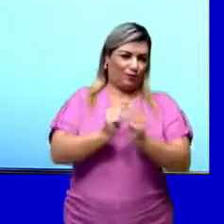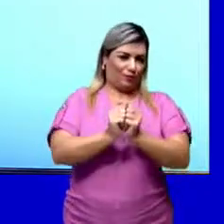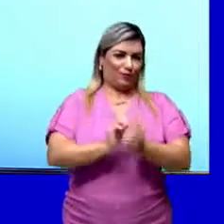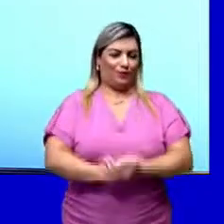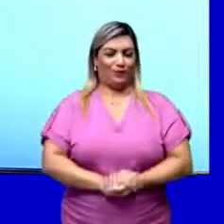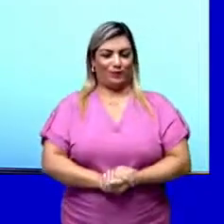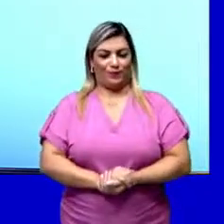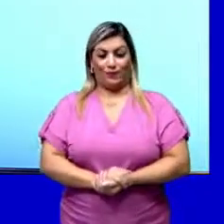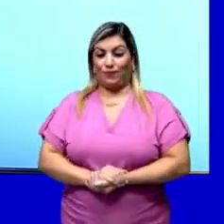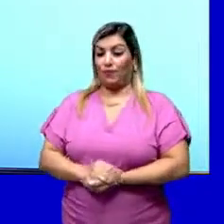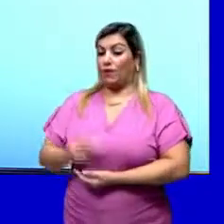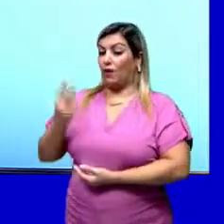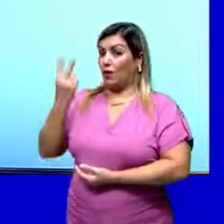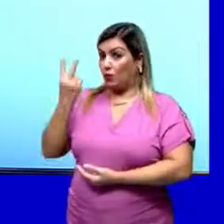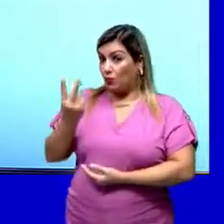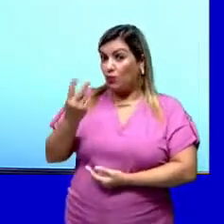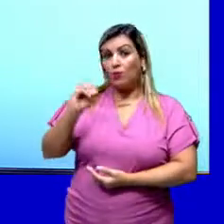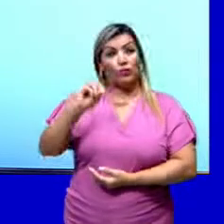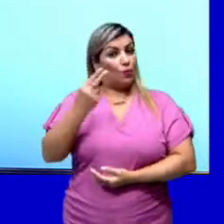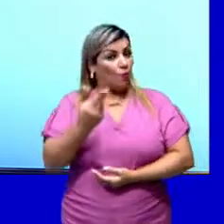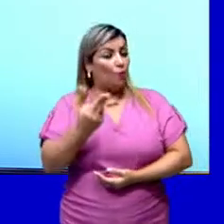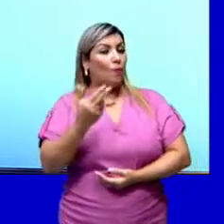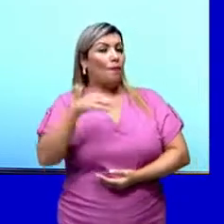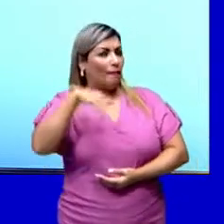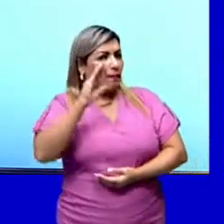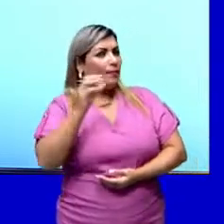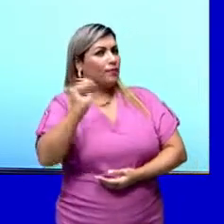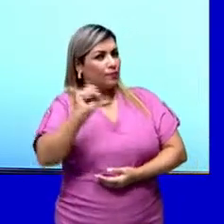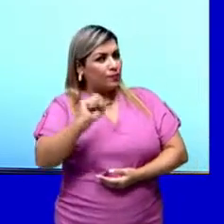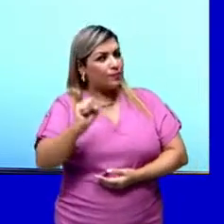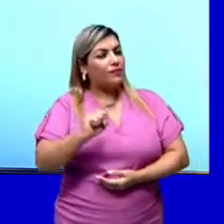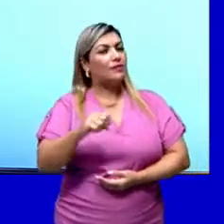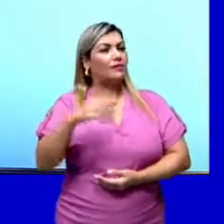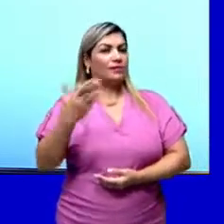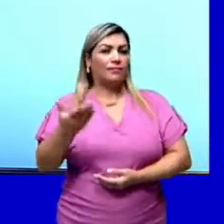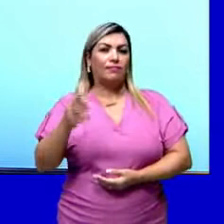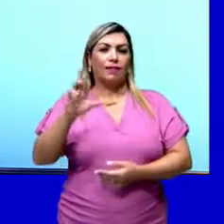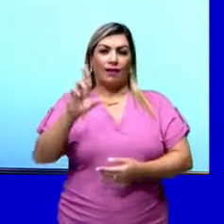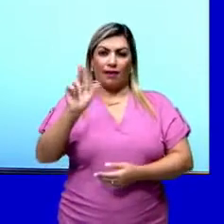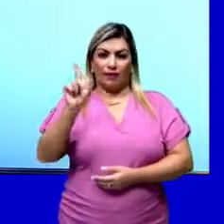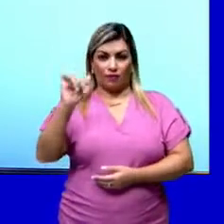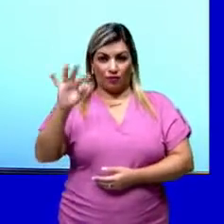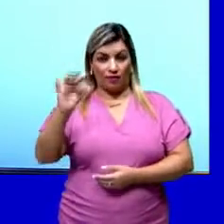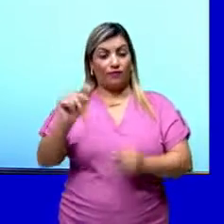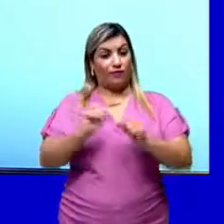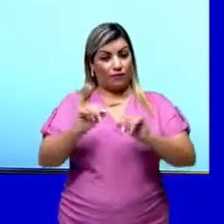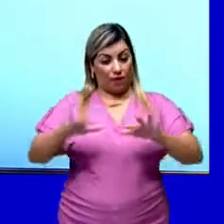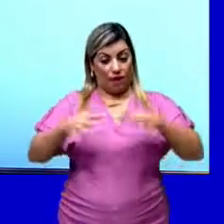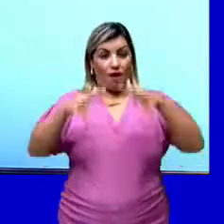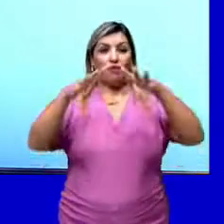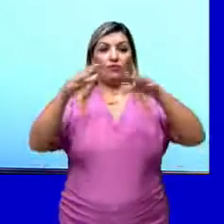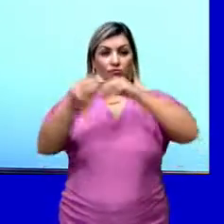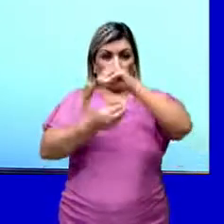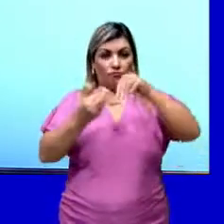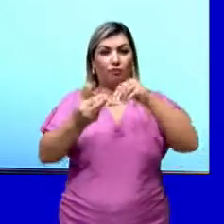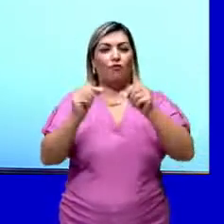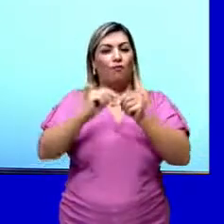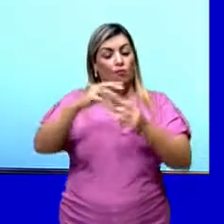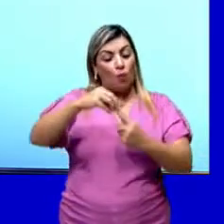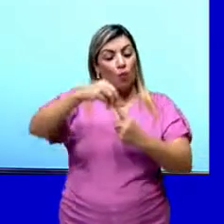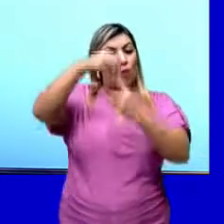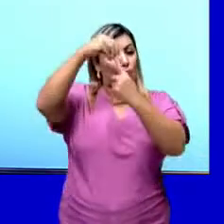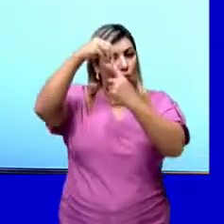É aquela onde duas ou mais substâncias do lado do reagente, reagem formando um